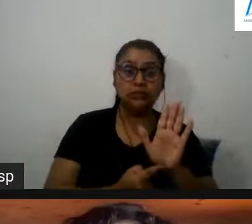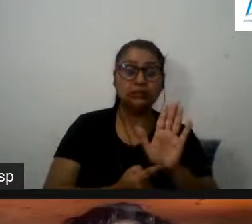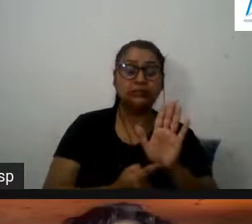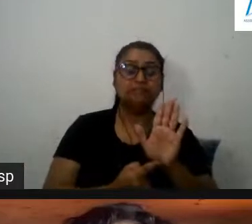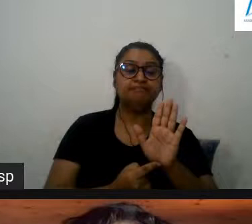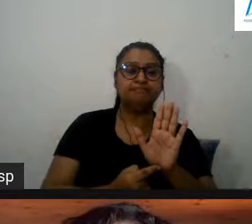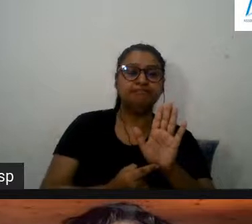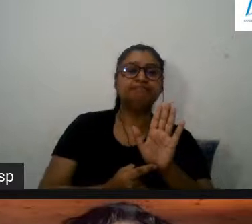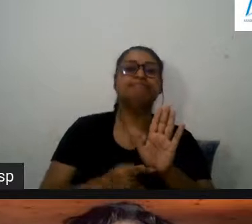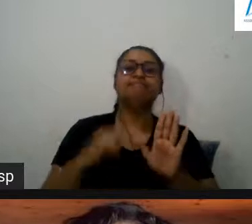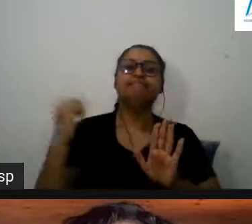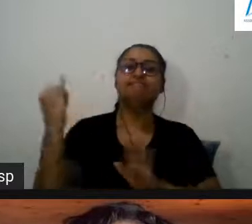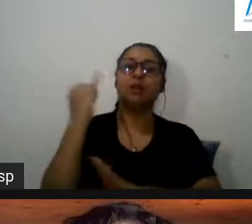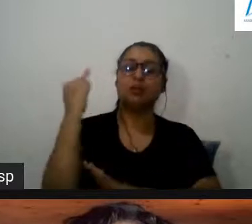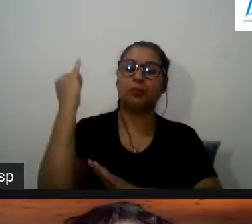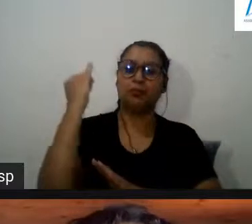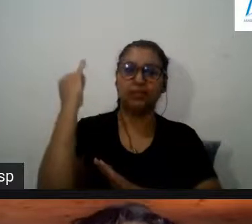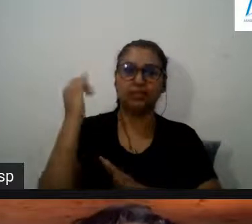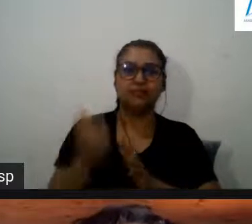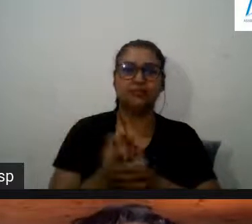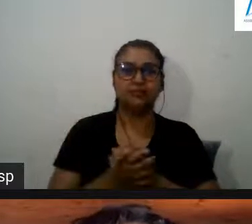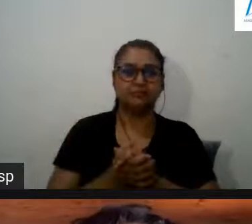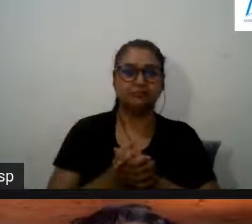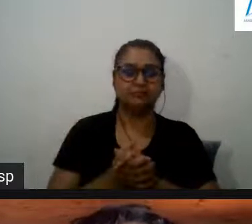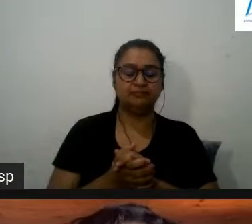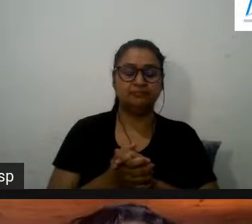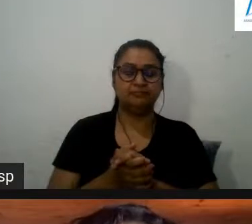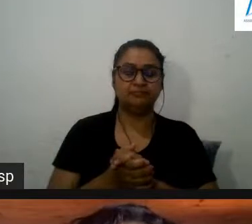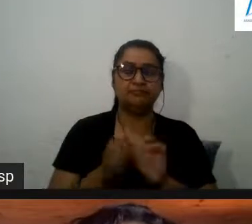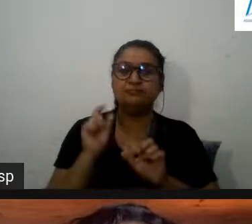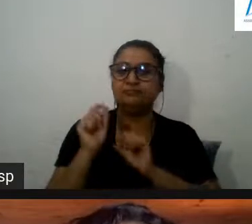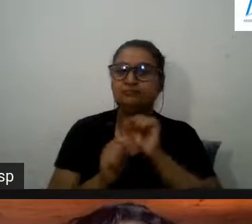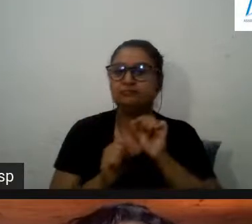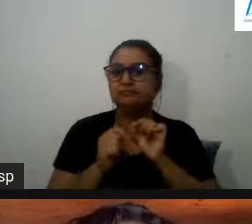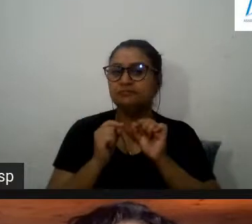vez é um elo de uma cadeia mas eu diria que